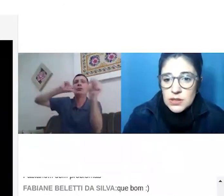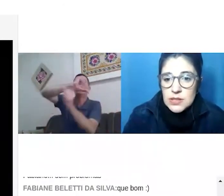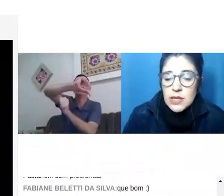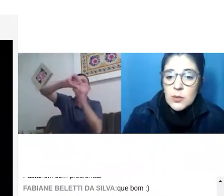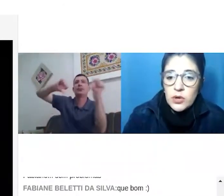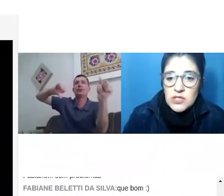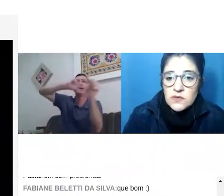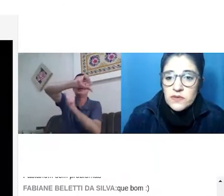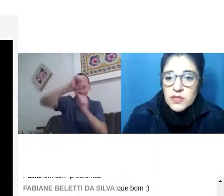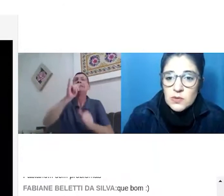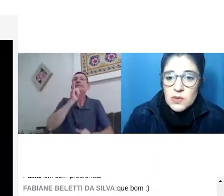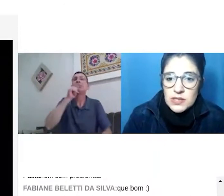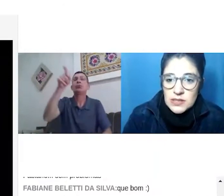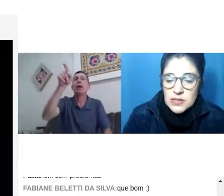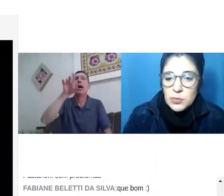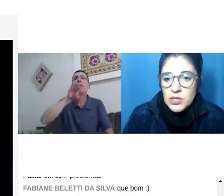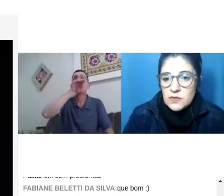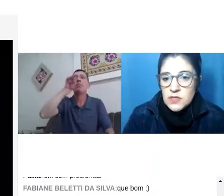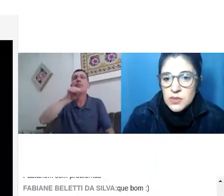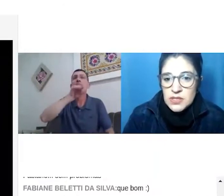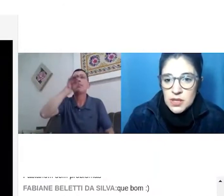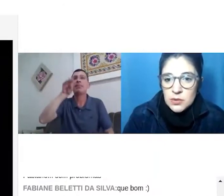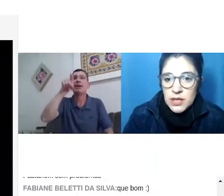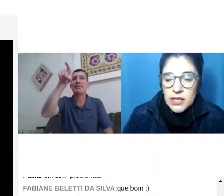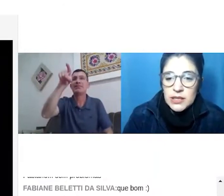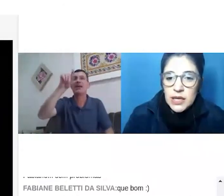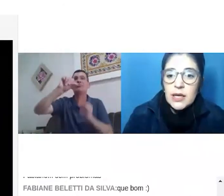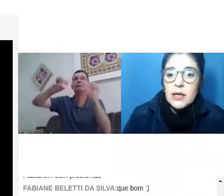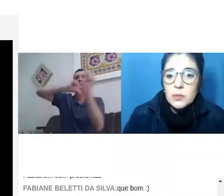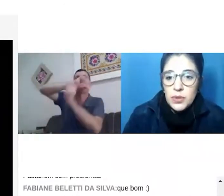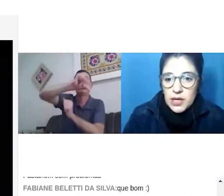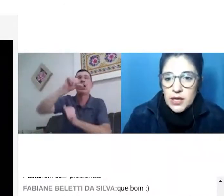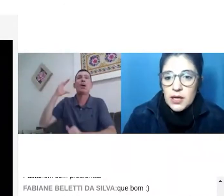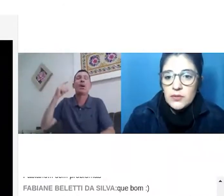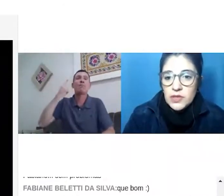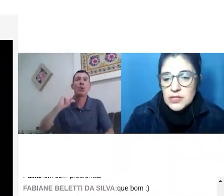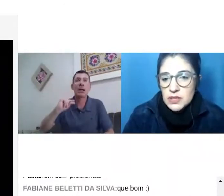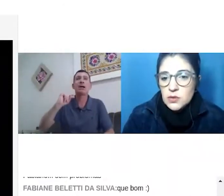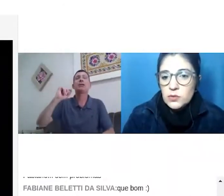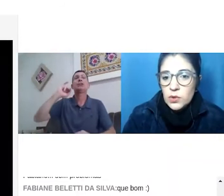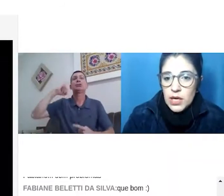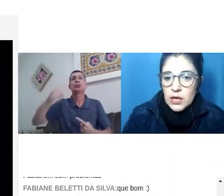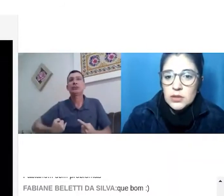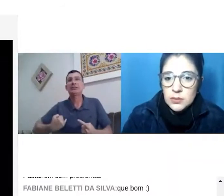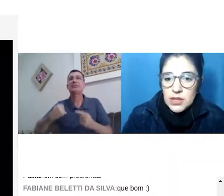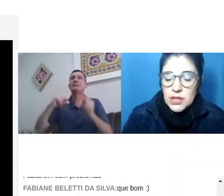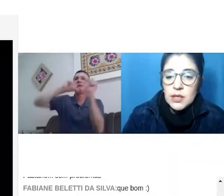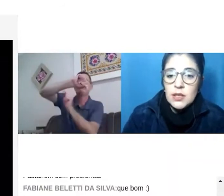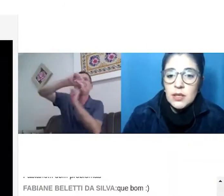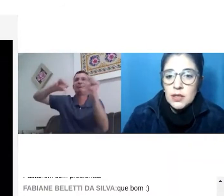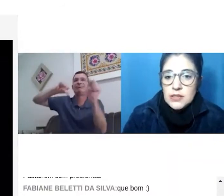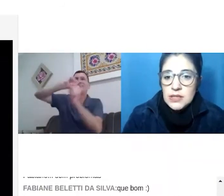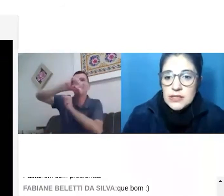corridas, podem desenvolver várias doenças e, por isso, vocês percebam que até para a versão oral da minha